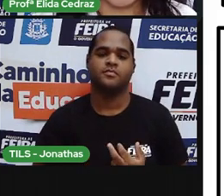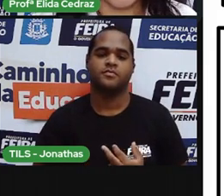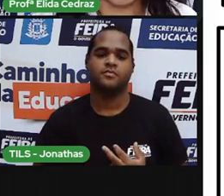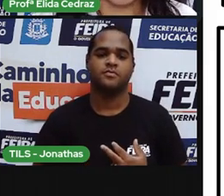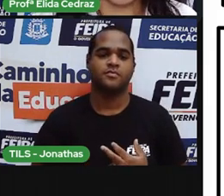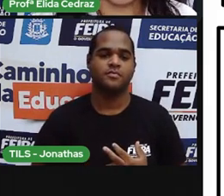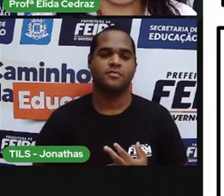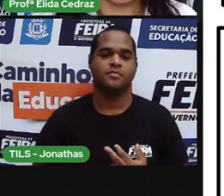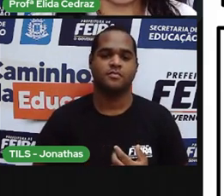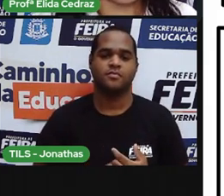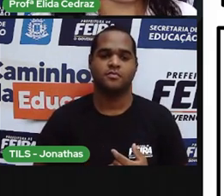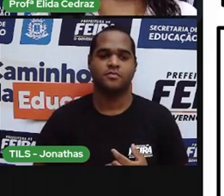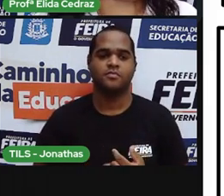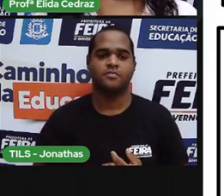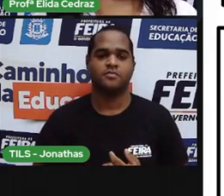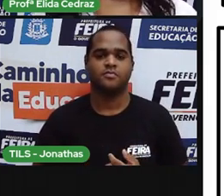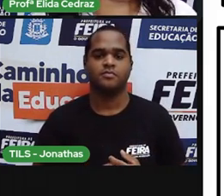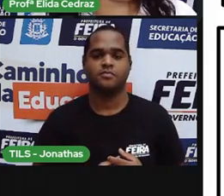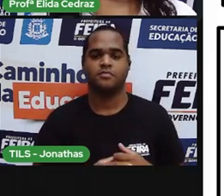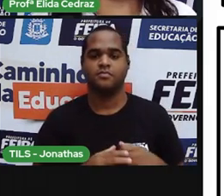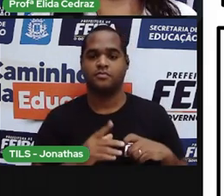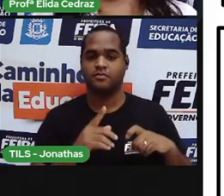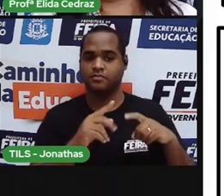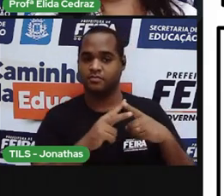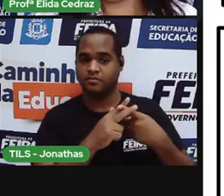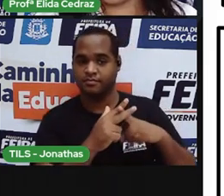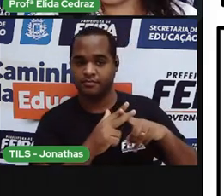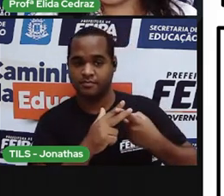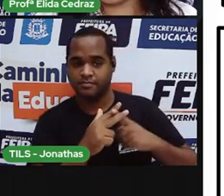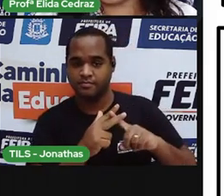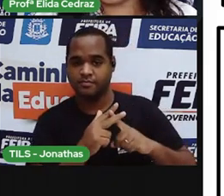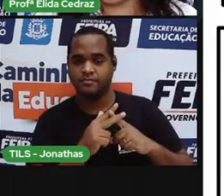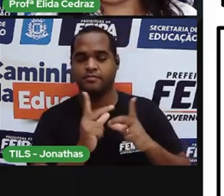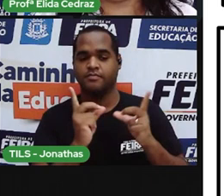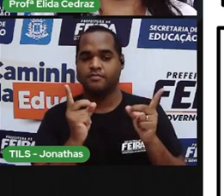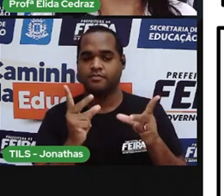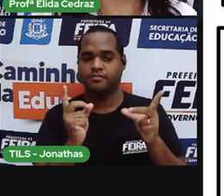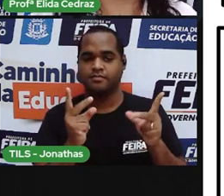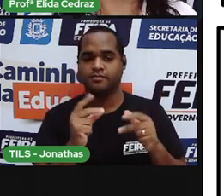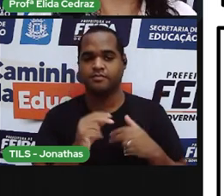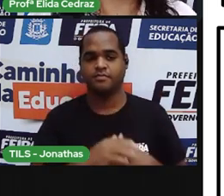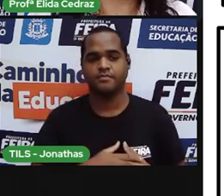na cidade? Mecânico e vendedor.